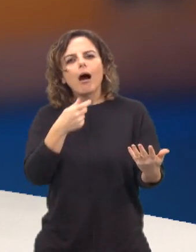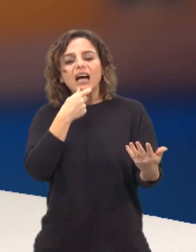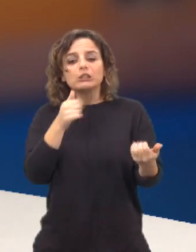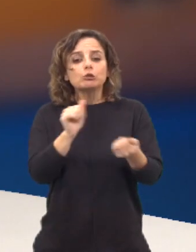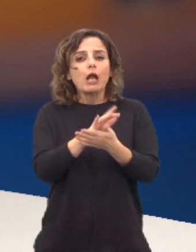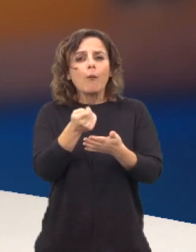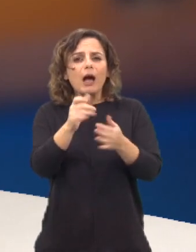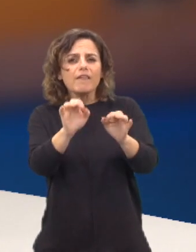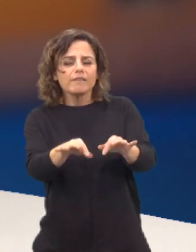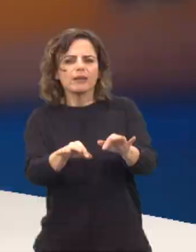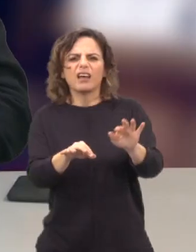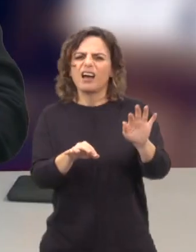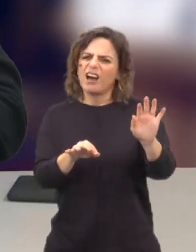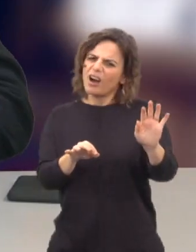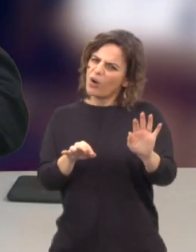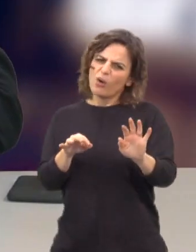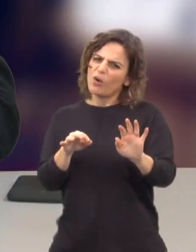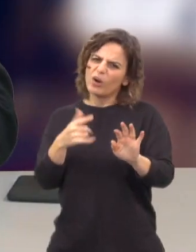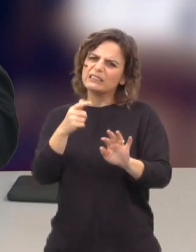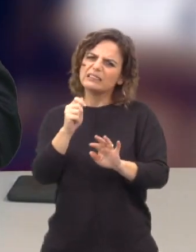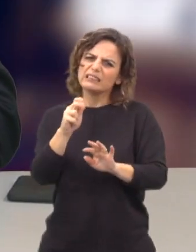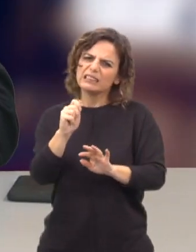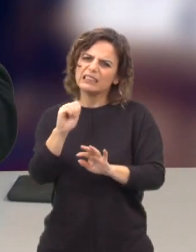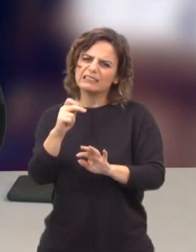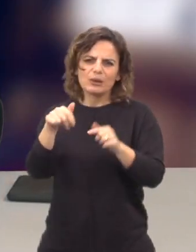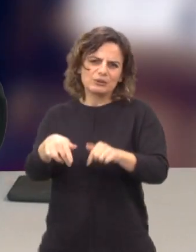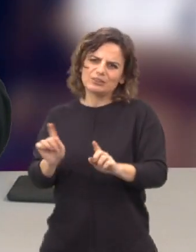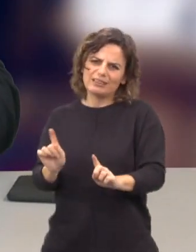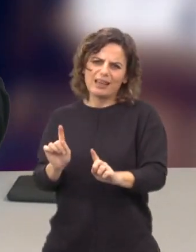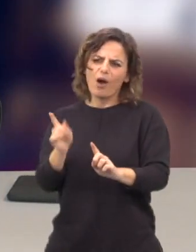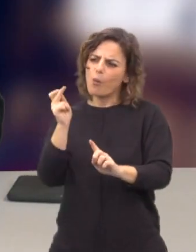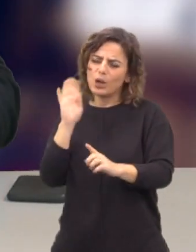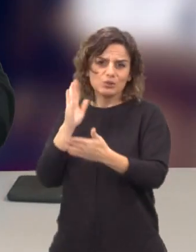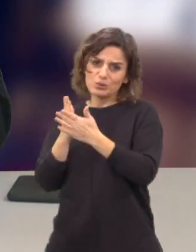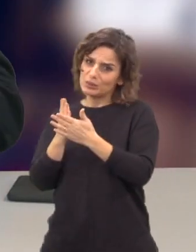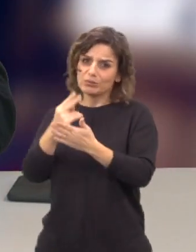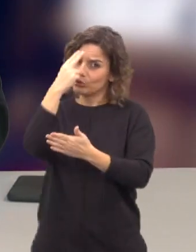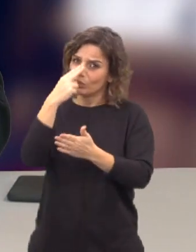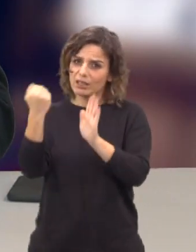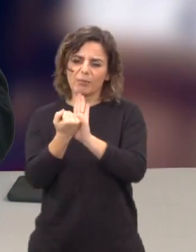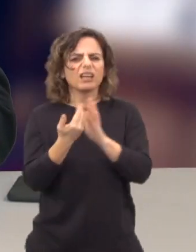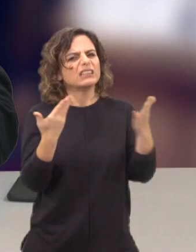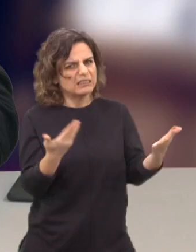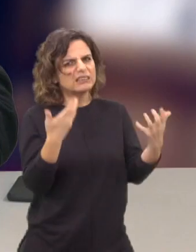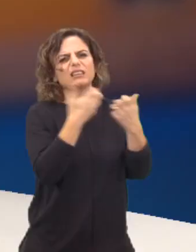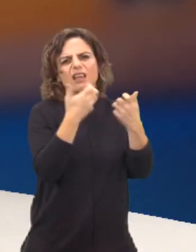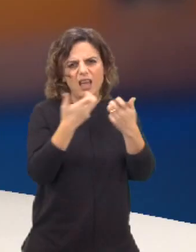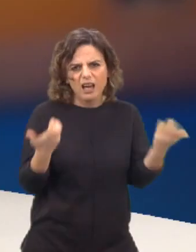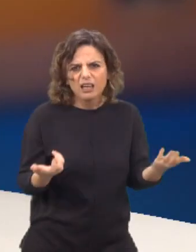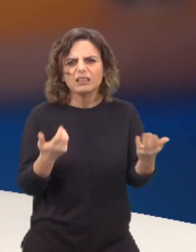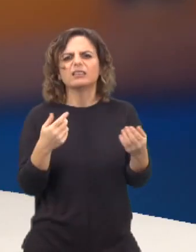fim? não ser que... hoje talvez não, pelo menos estes últimos anos são anos muito especiais que vão ficar na história. Naturalmente por as